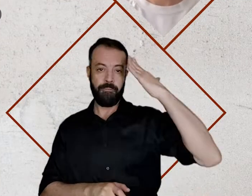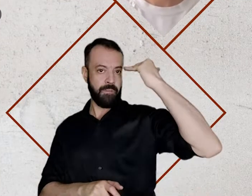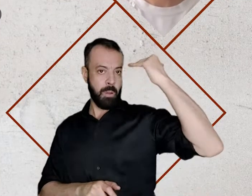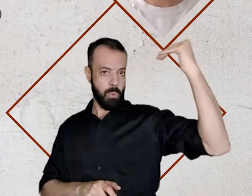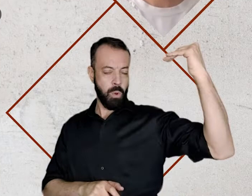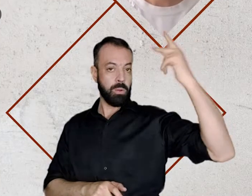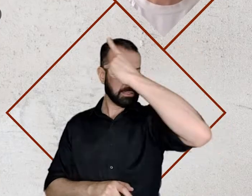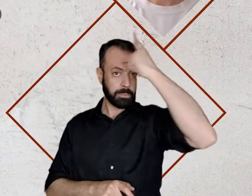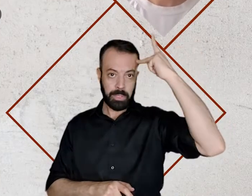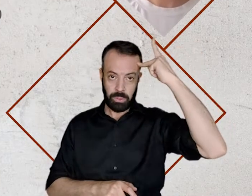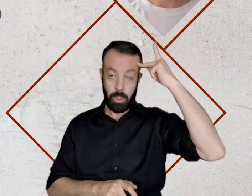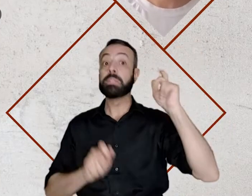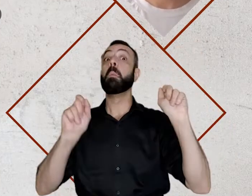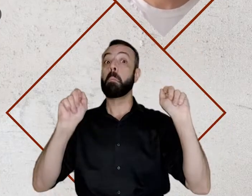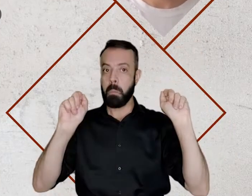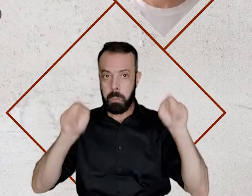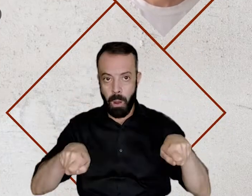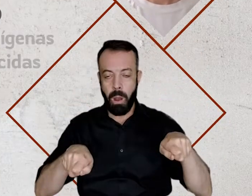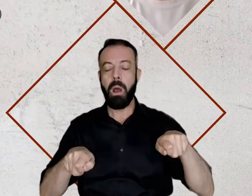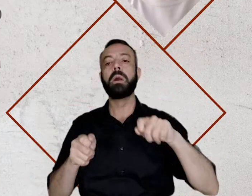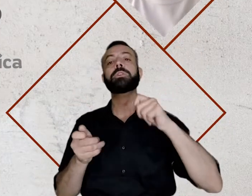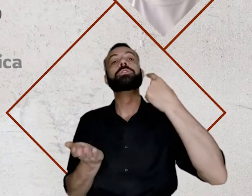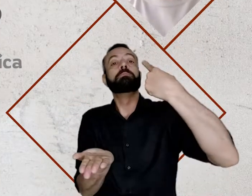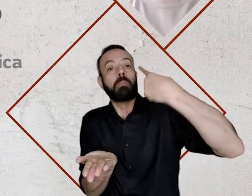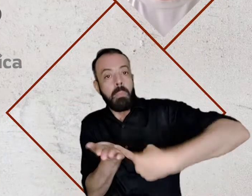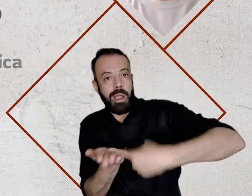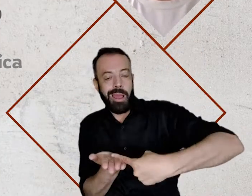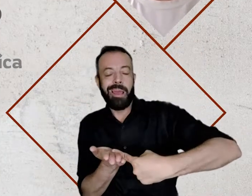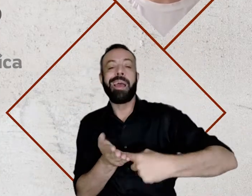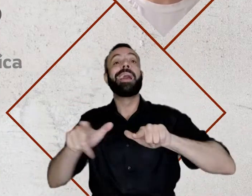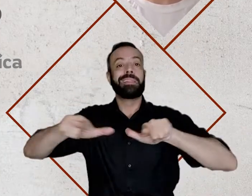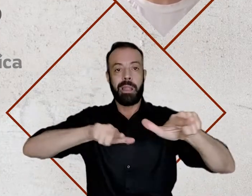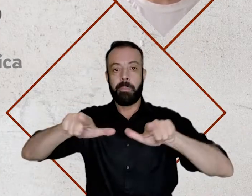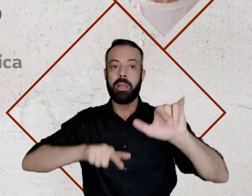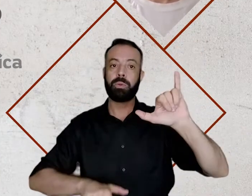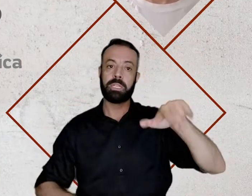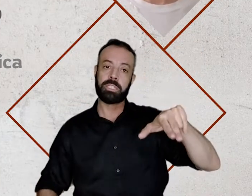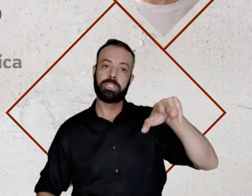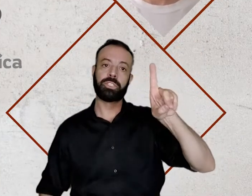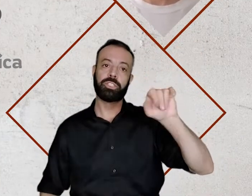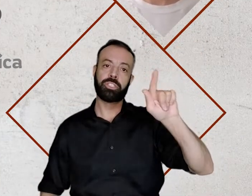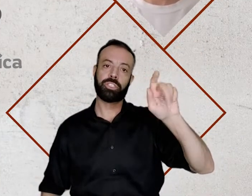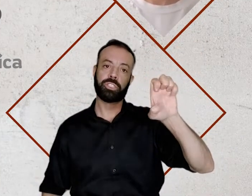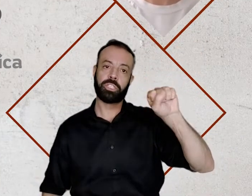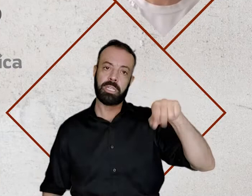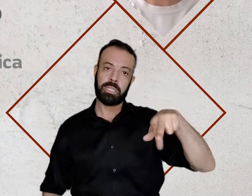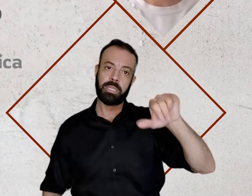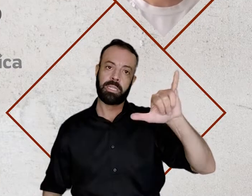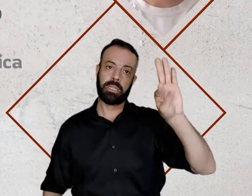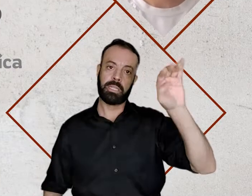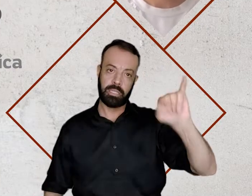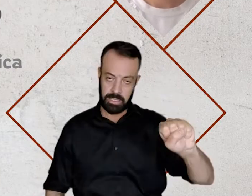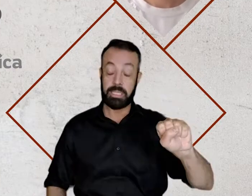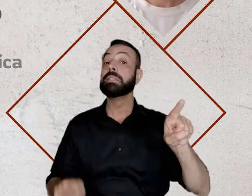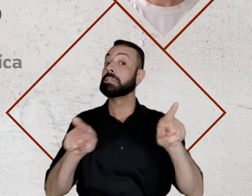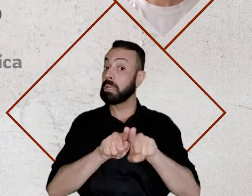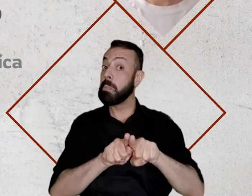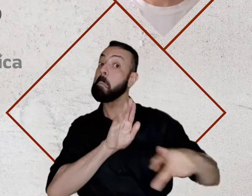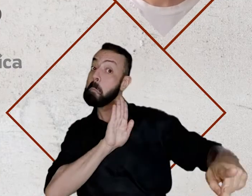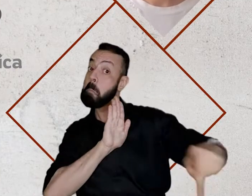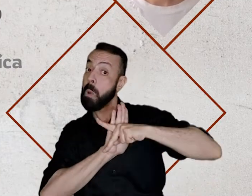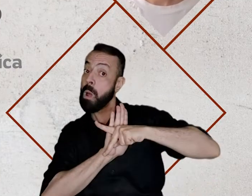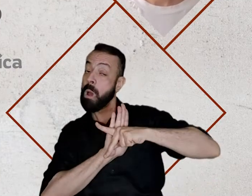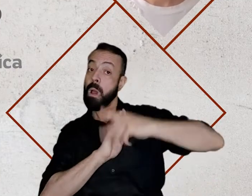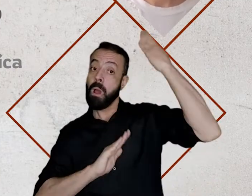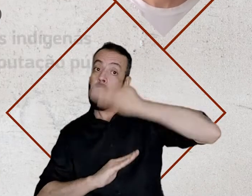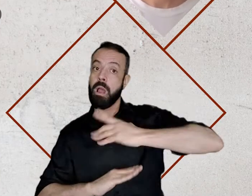reconhecidos e reconhecidas, personalidades indígenas de reconhecida reputação pública, ou